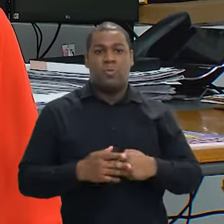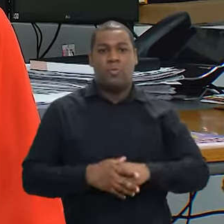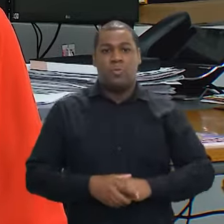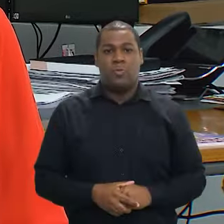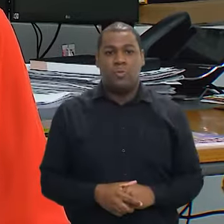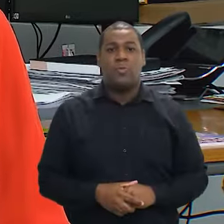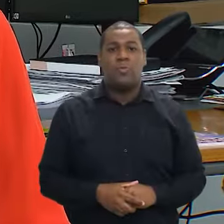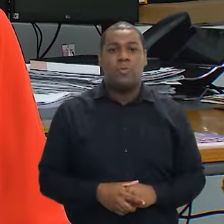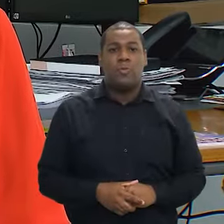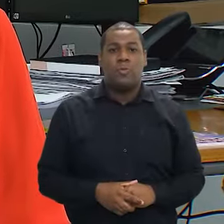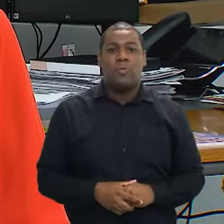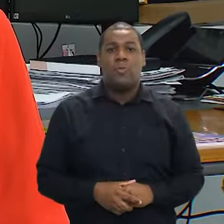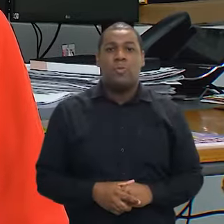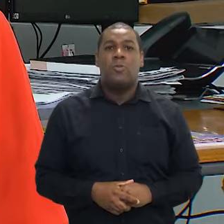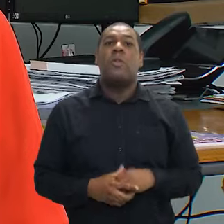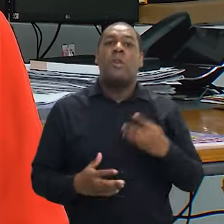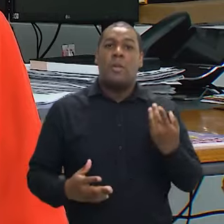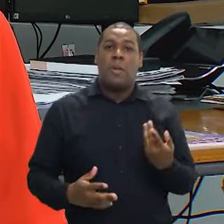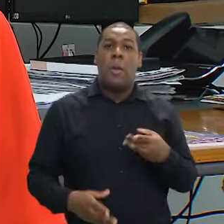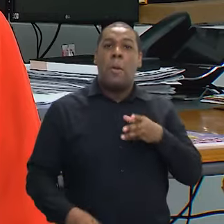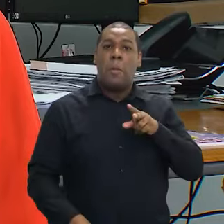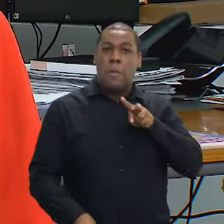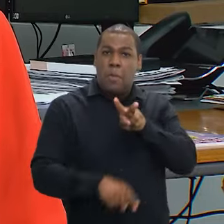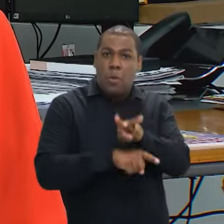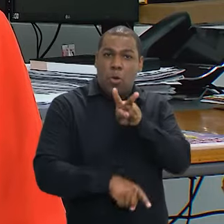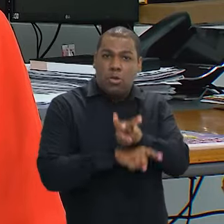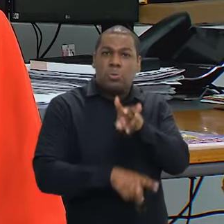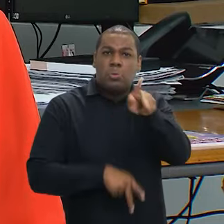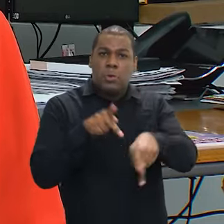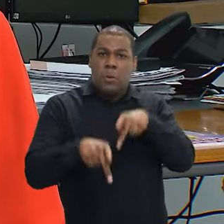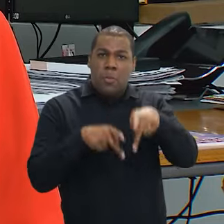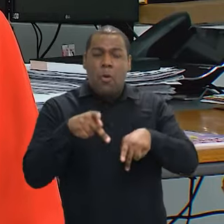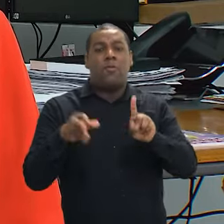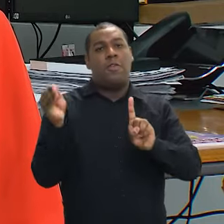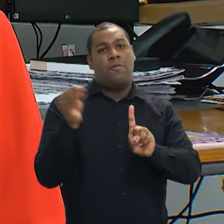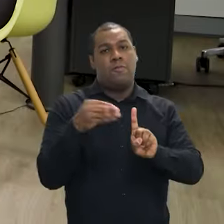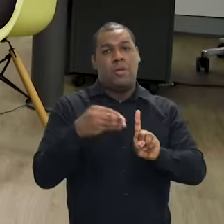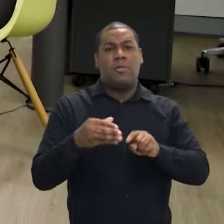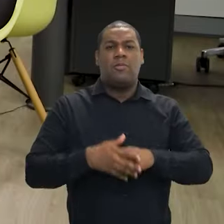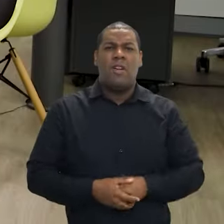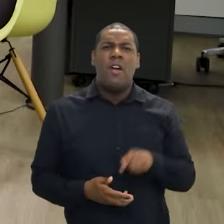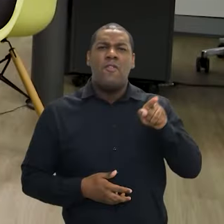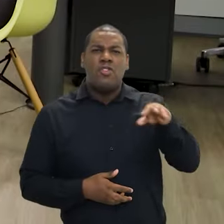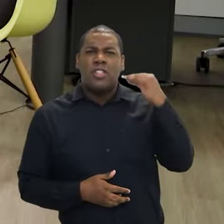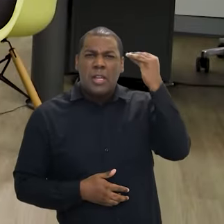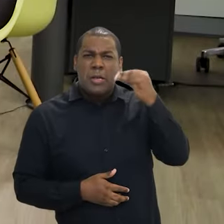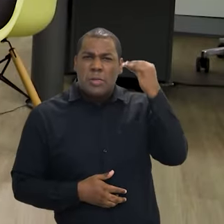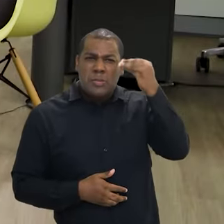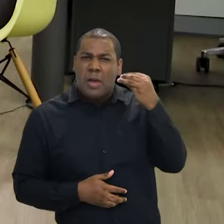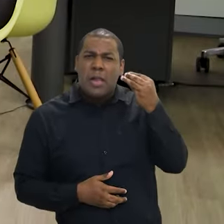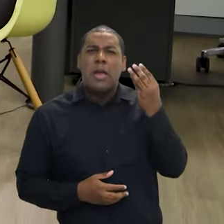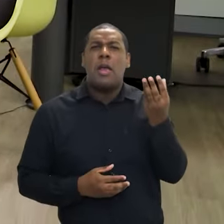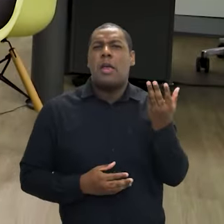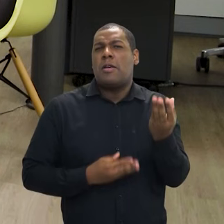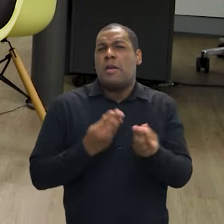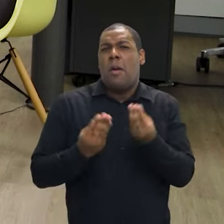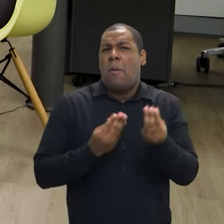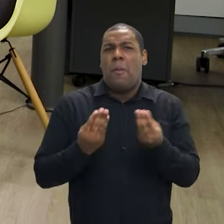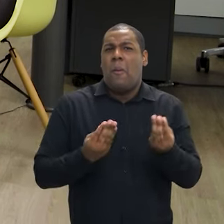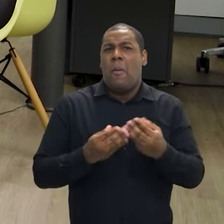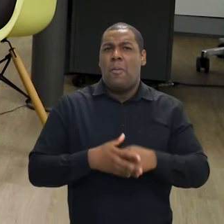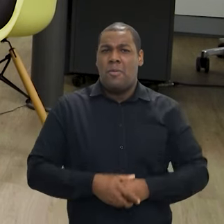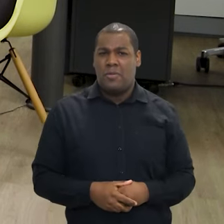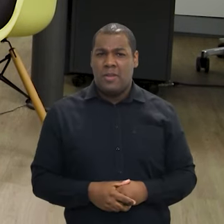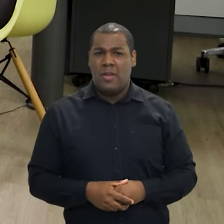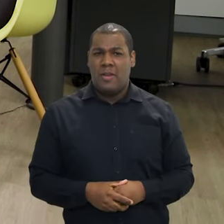Uma forte ligação com essa defesa de população mais vulnerável, principalmente. Como que essa experiência pessoal sua foi